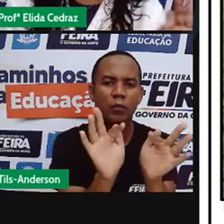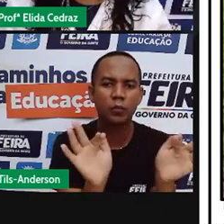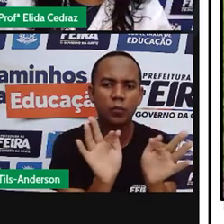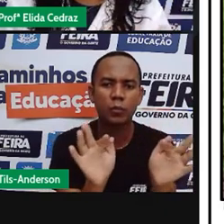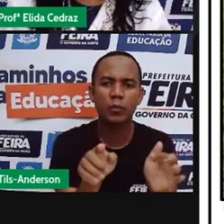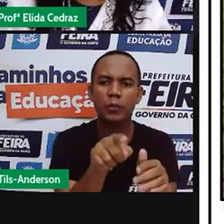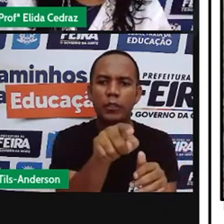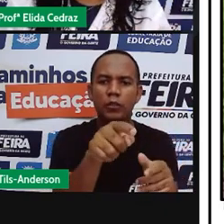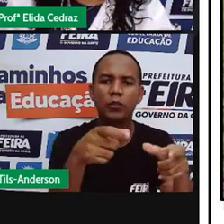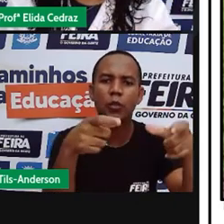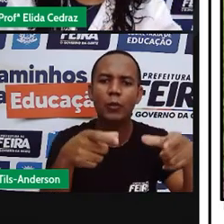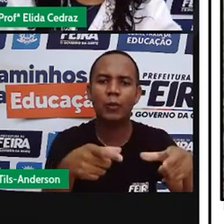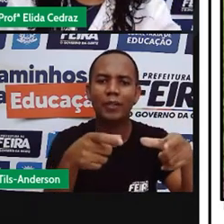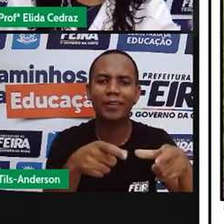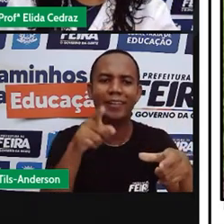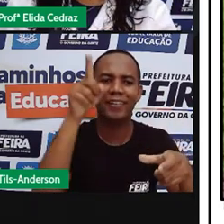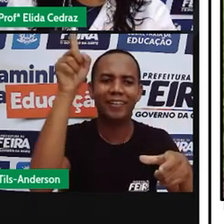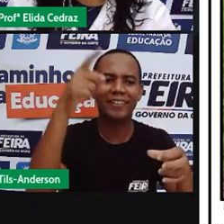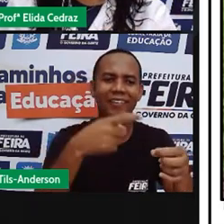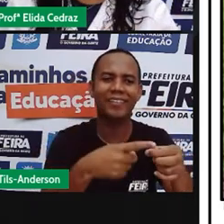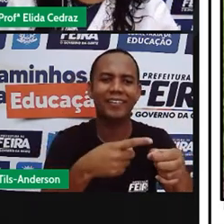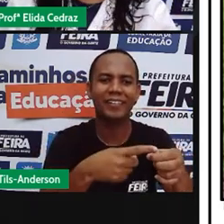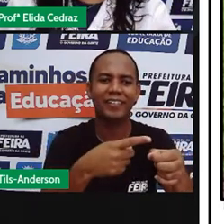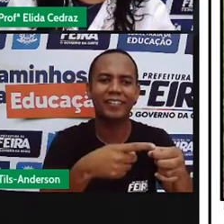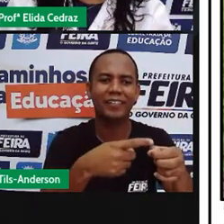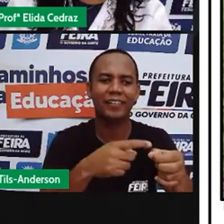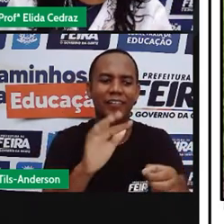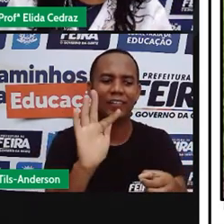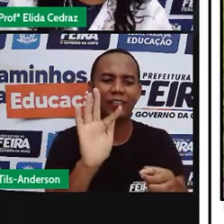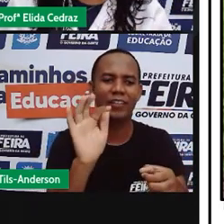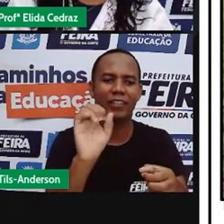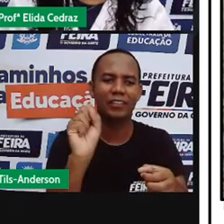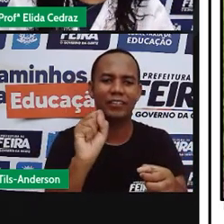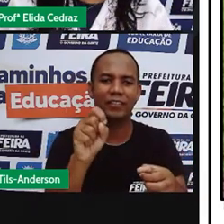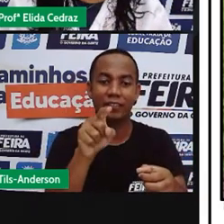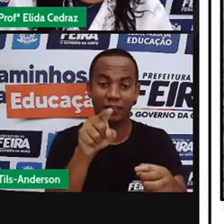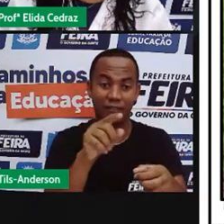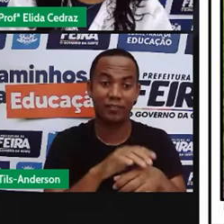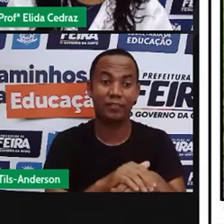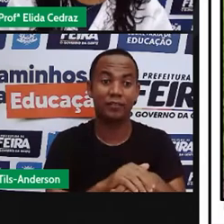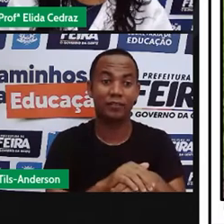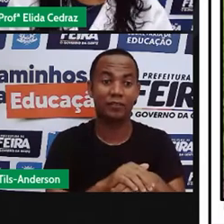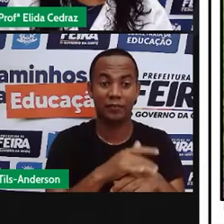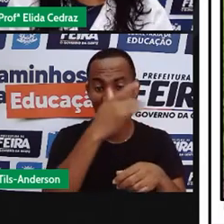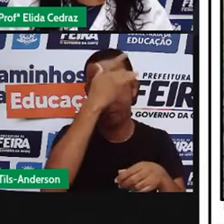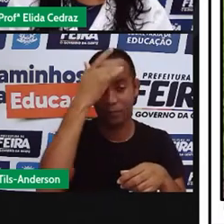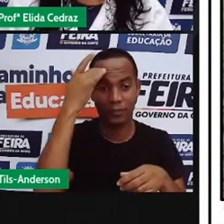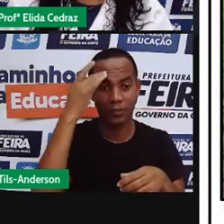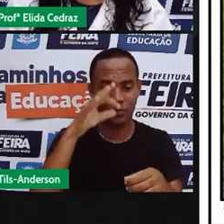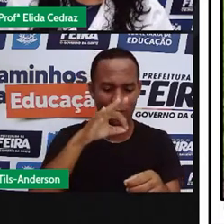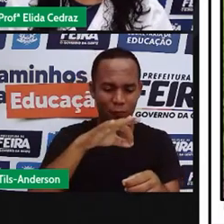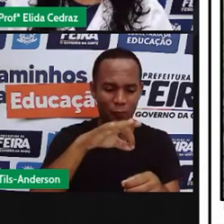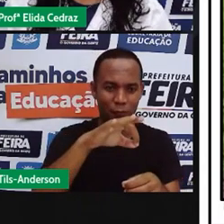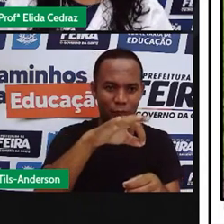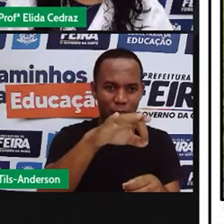propriedades familiares que plantam as hortaliças.